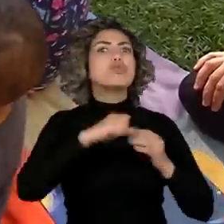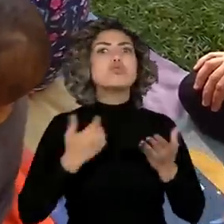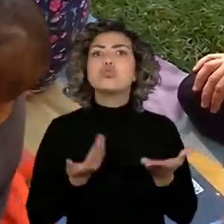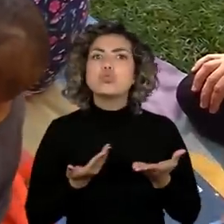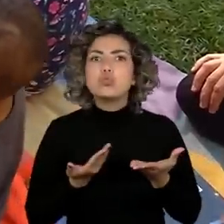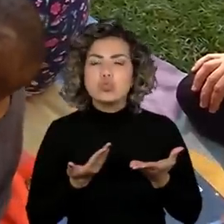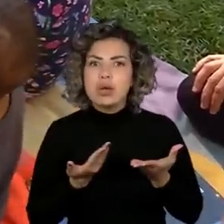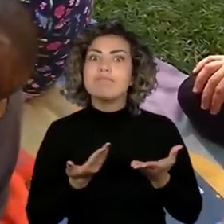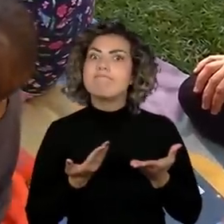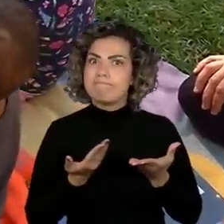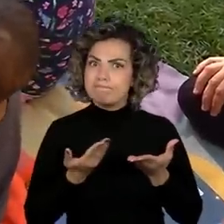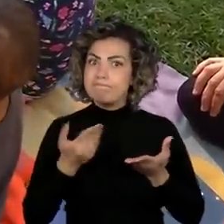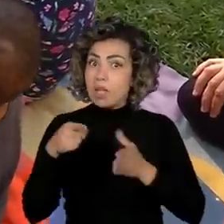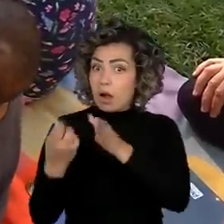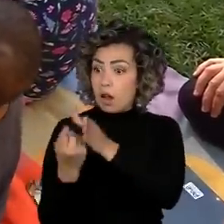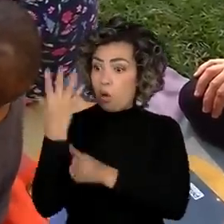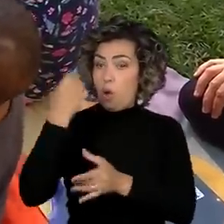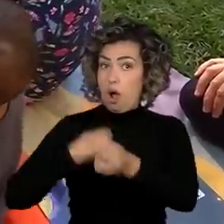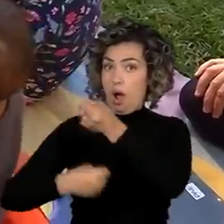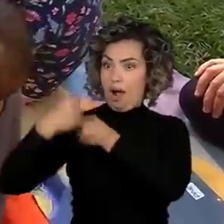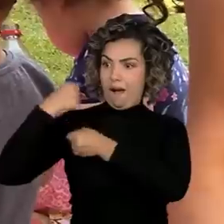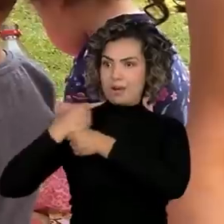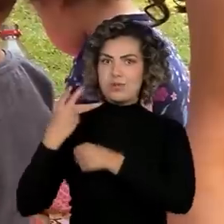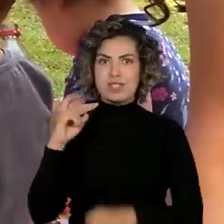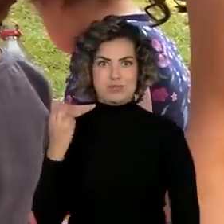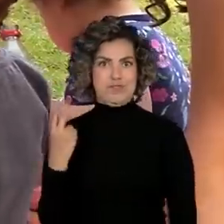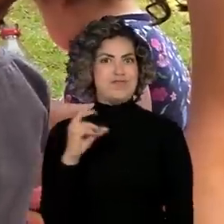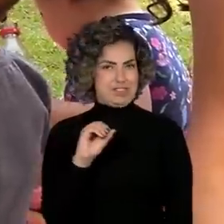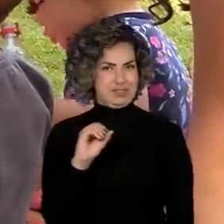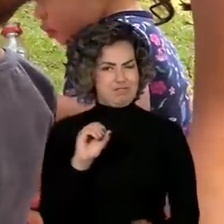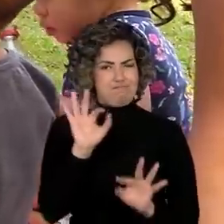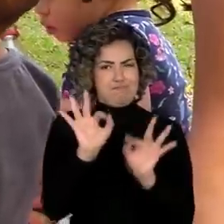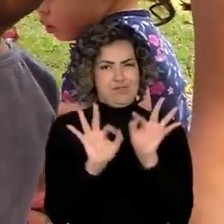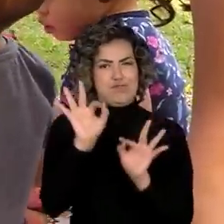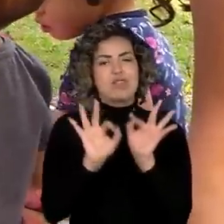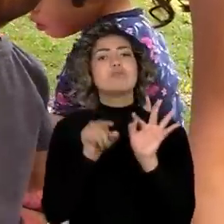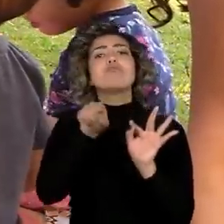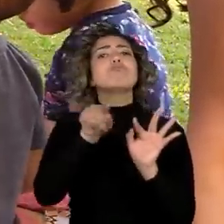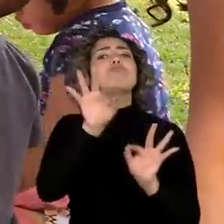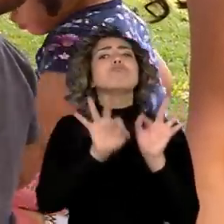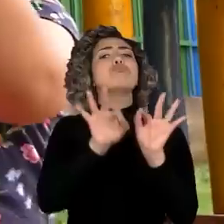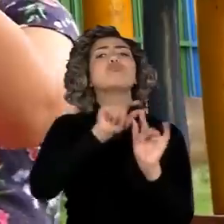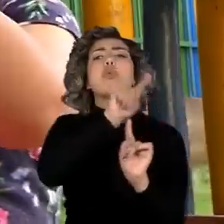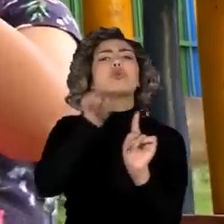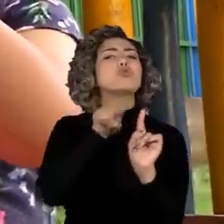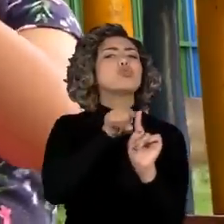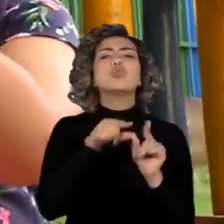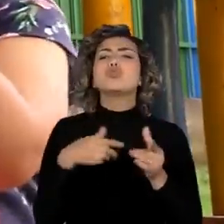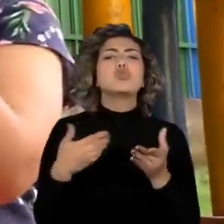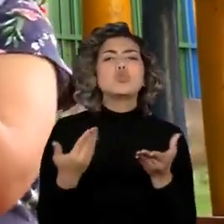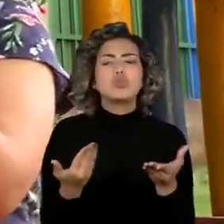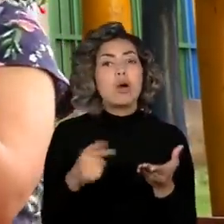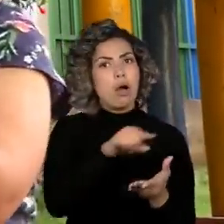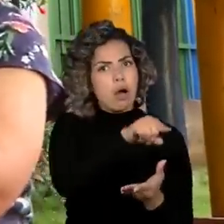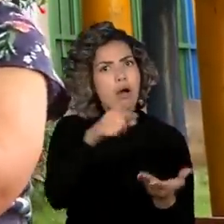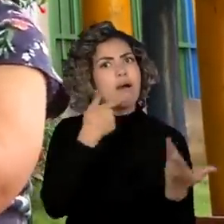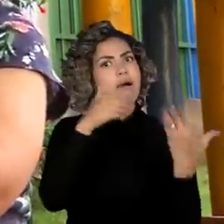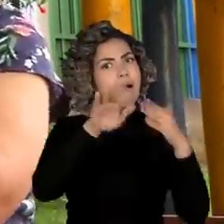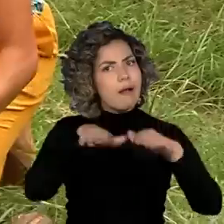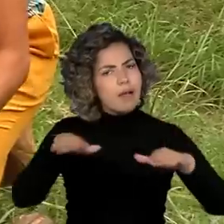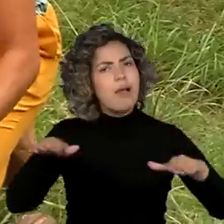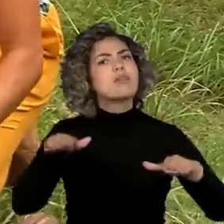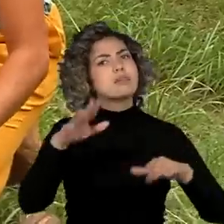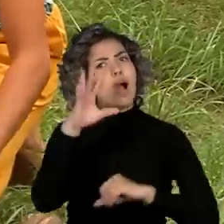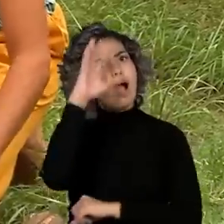existe desde 2020. O principal objetivo é que as crianças aprendam a tolerância entre